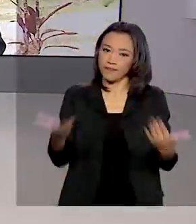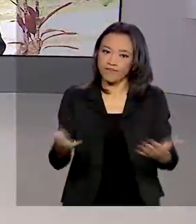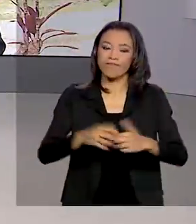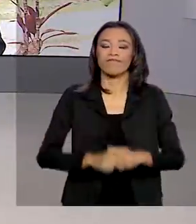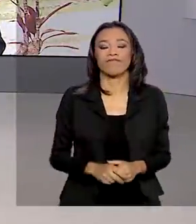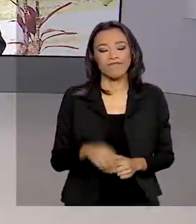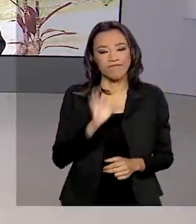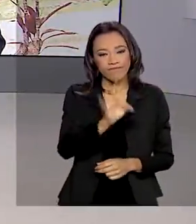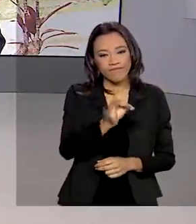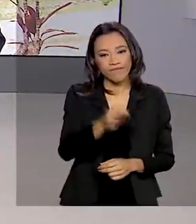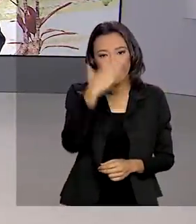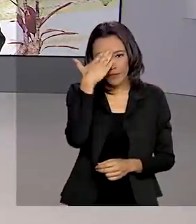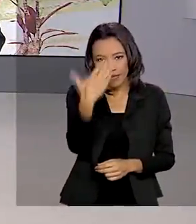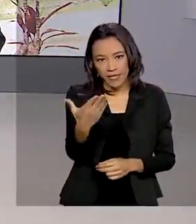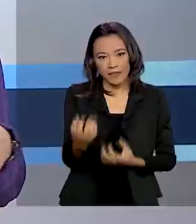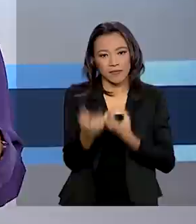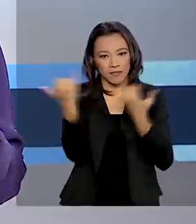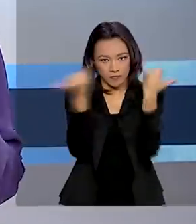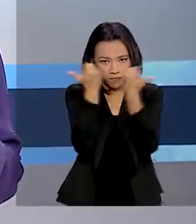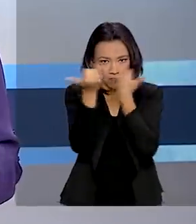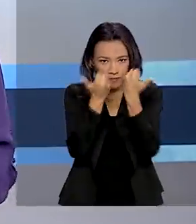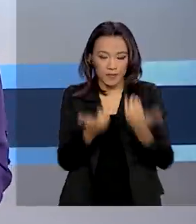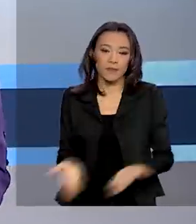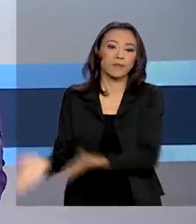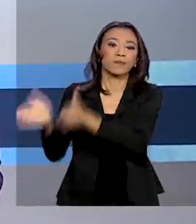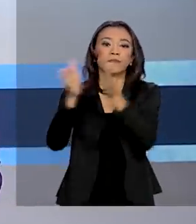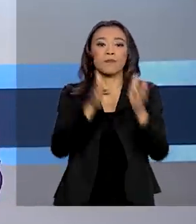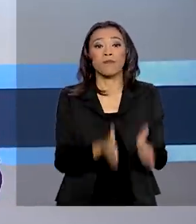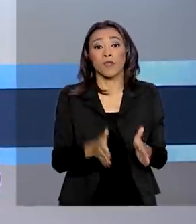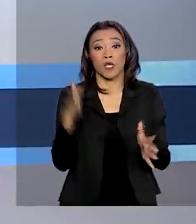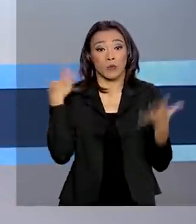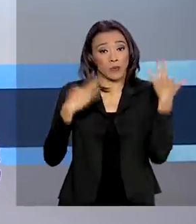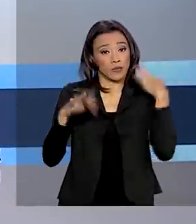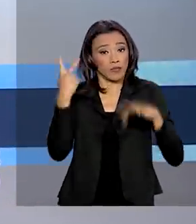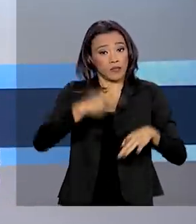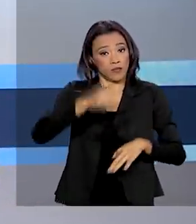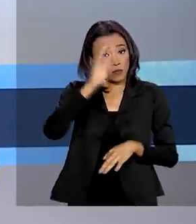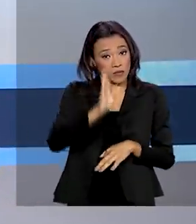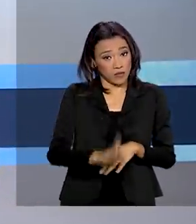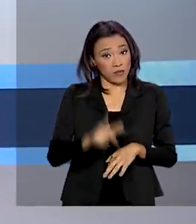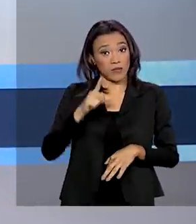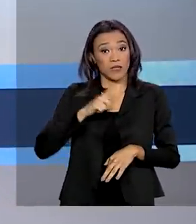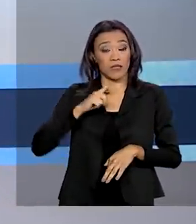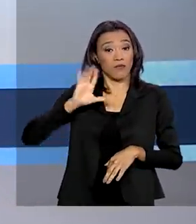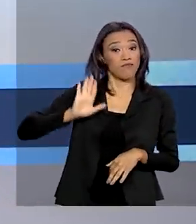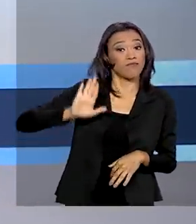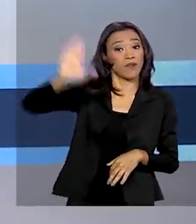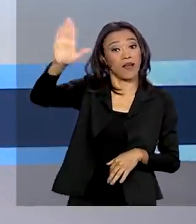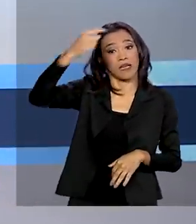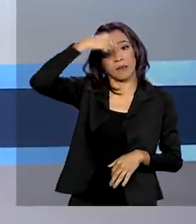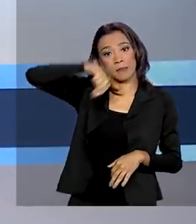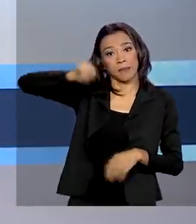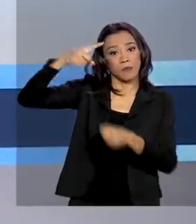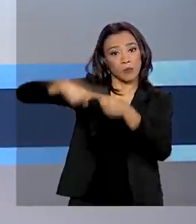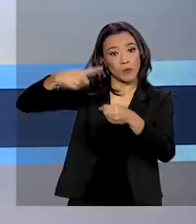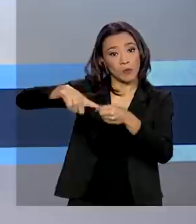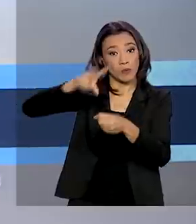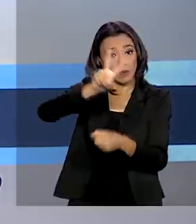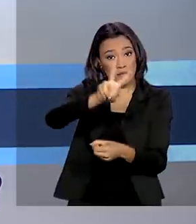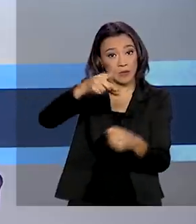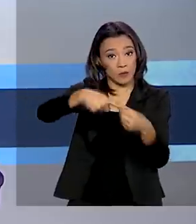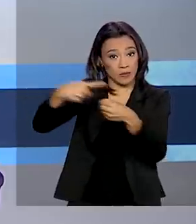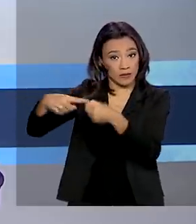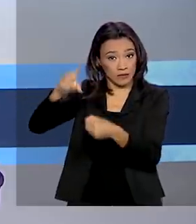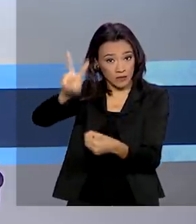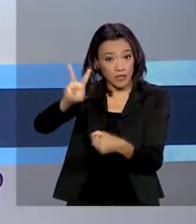Tá certo, Glauco. Obrigada pelas suas informações. E turistas brasileiros que estão retidos em Lima e em Cusco, no Peru, retornam hoje ao